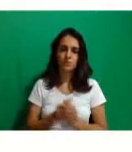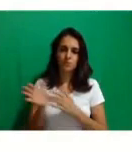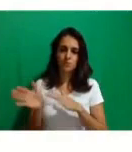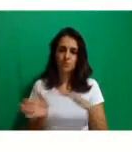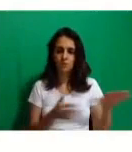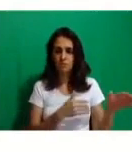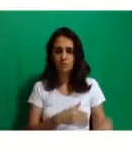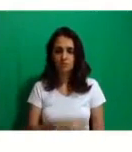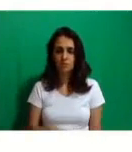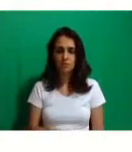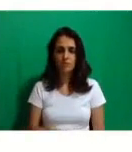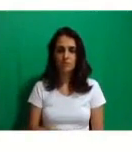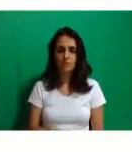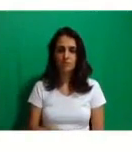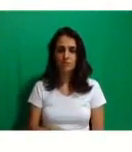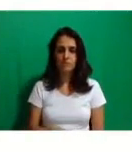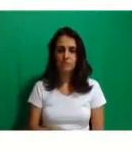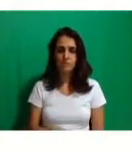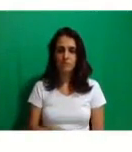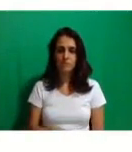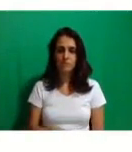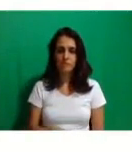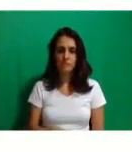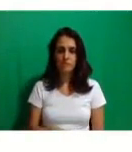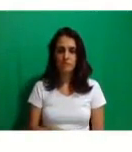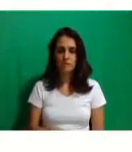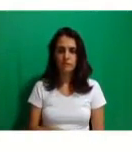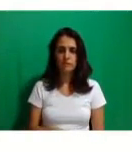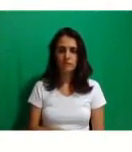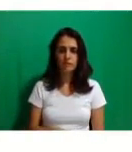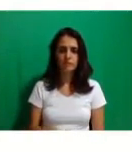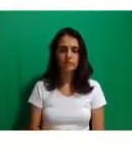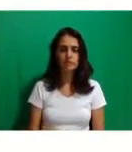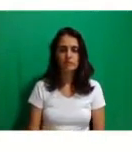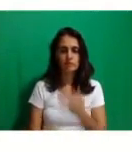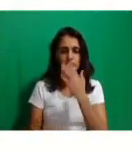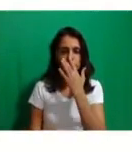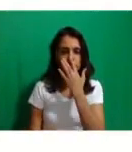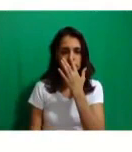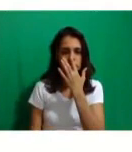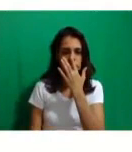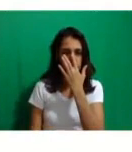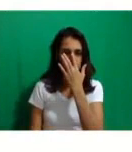Até Júnior, Carol, Raiane, Josi,